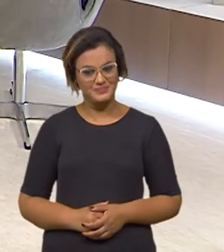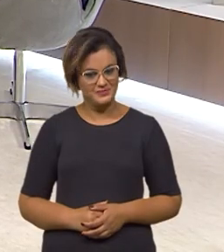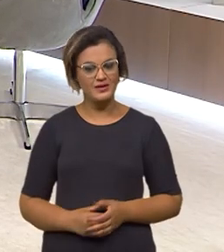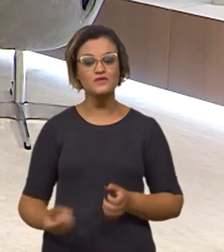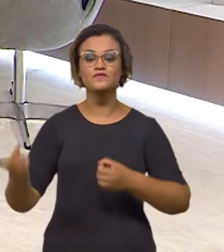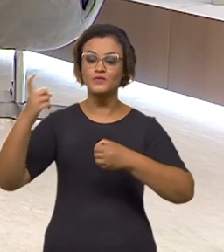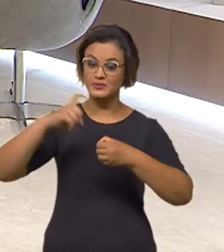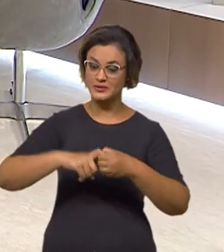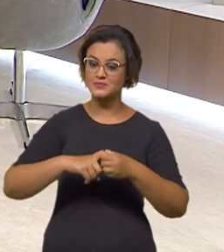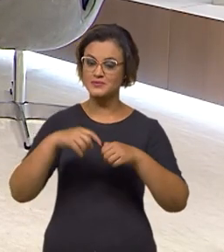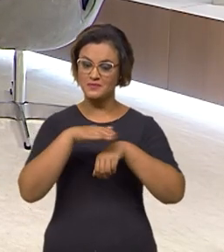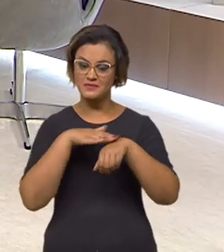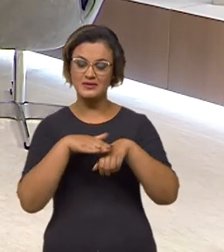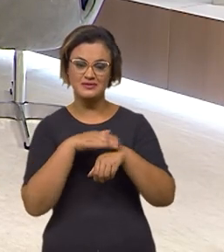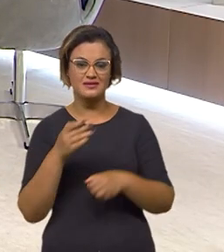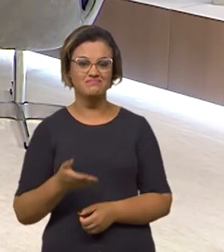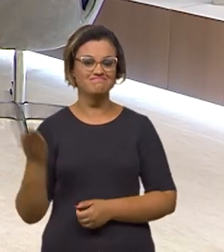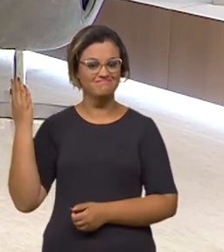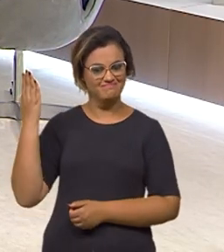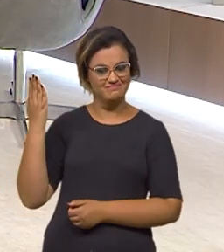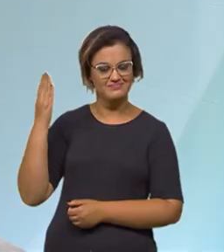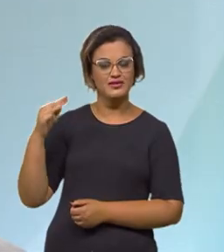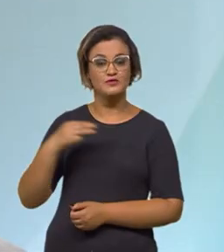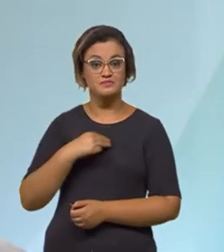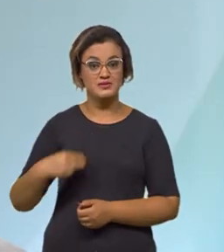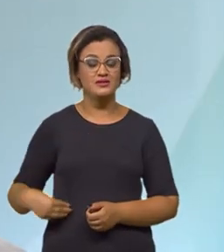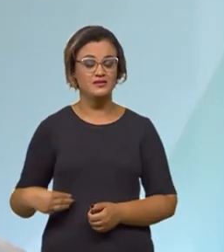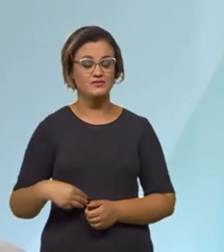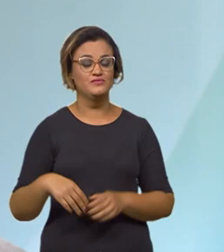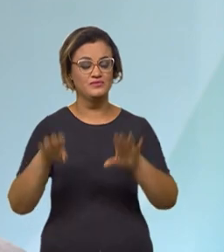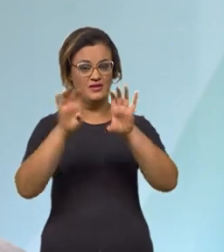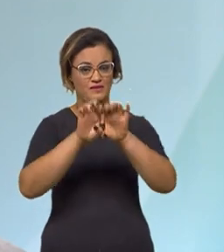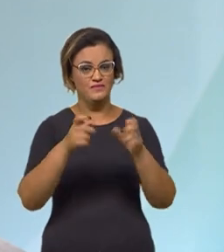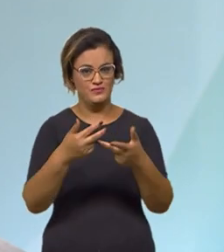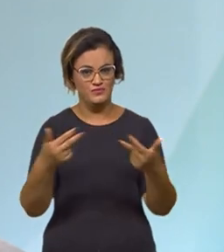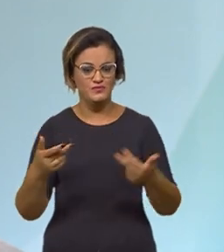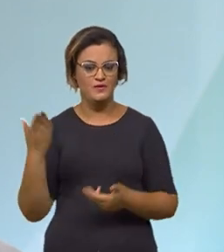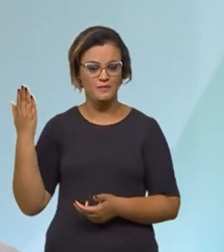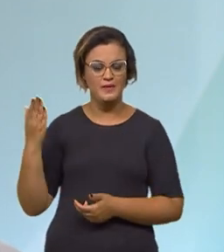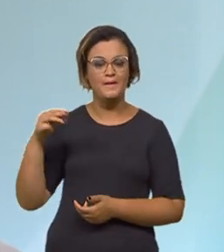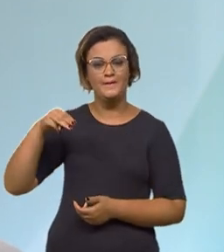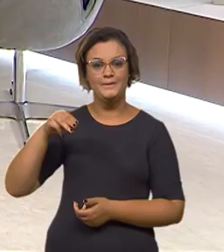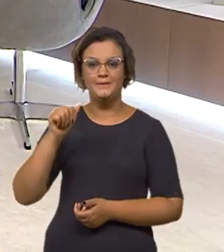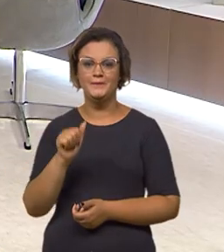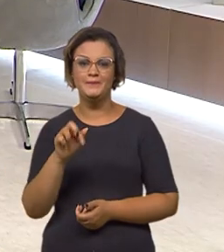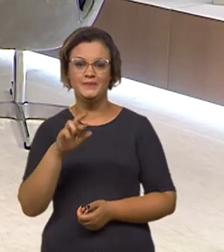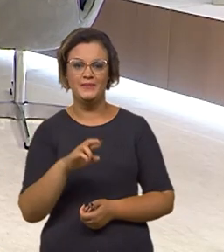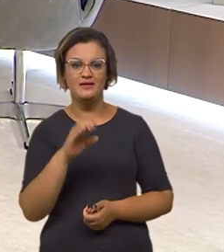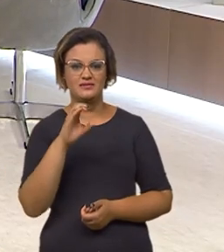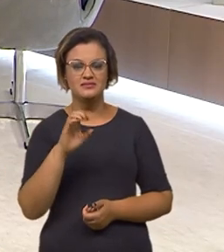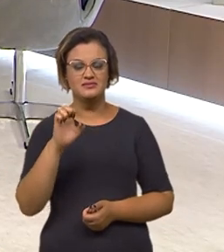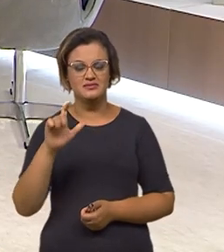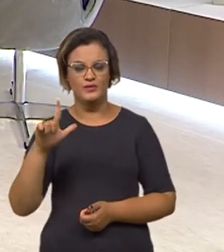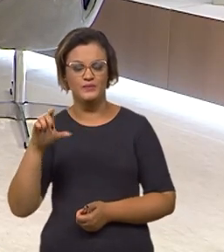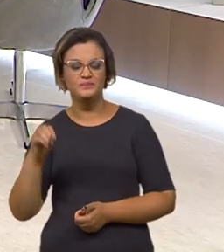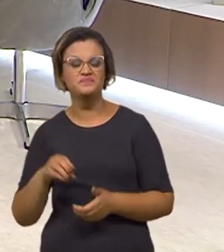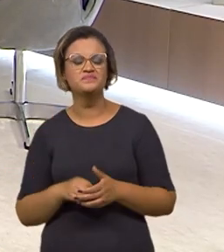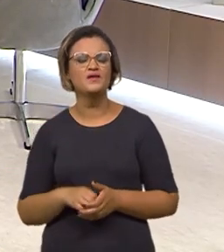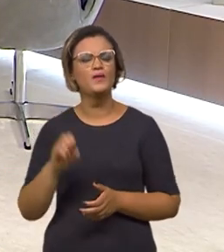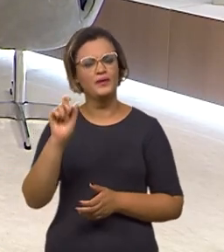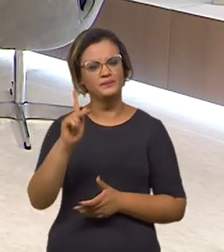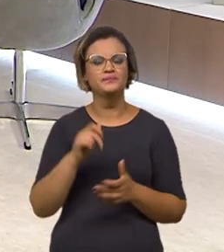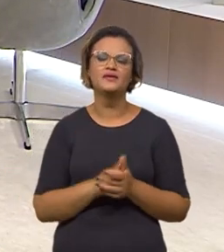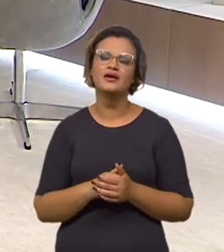Voltamos com o Brasil em Pauta, o entrevistado é o ministro da Infraestrutura, Marcelo Sampaio. Bom, ministro, falamos